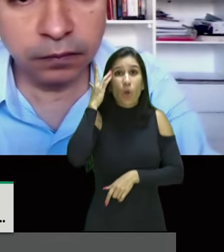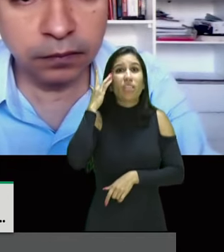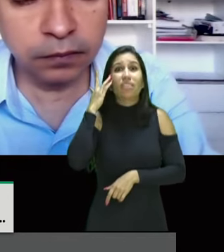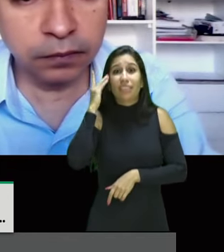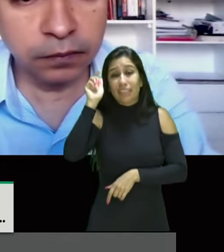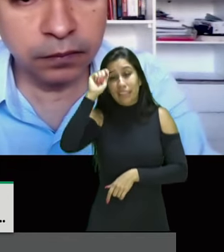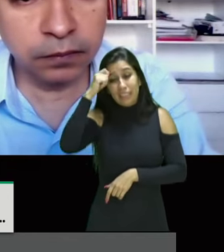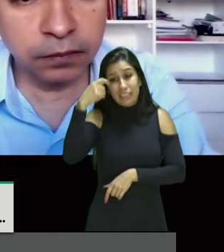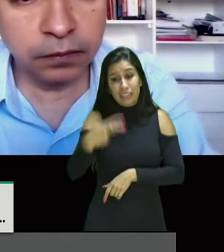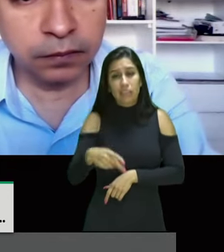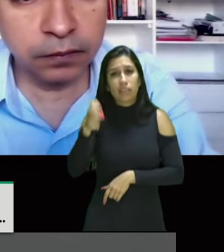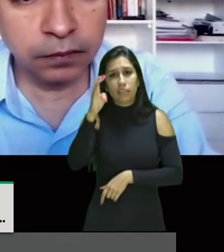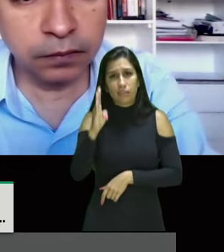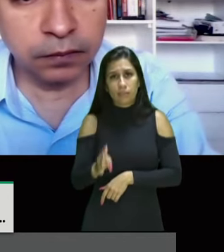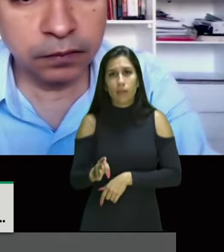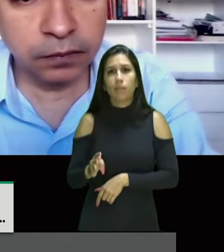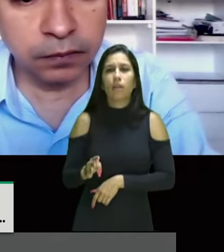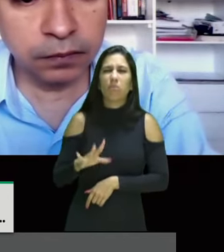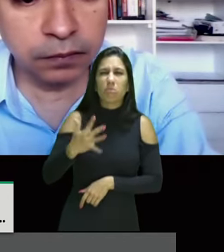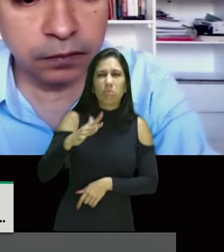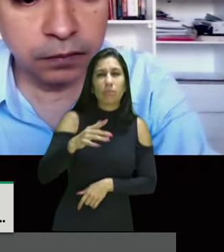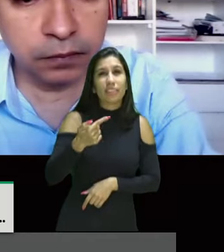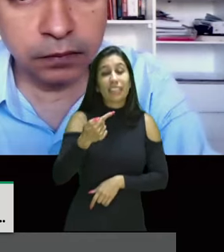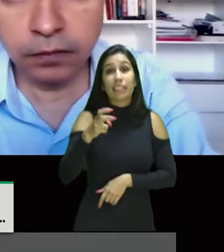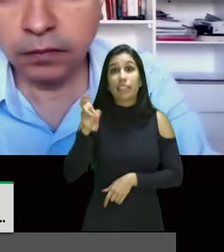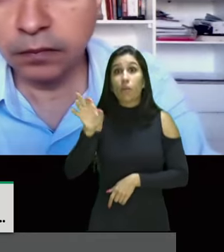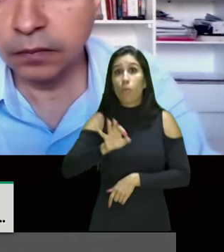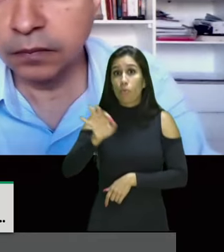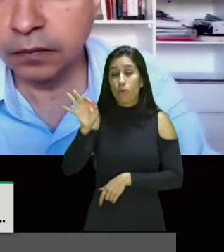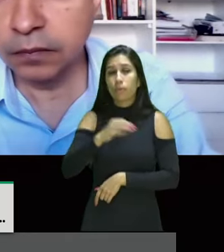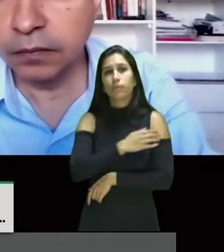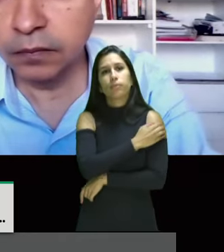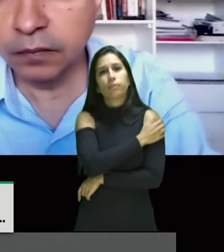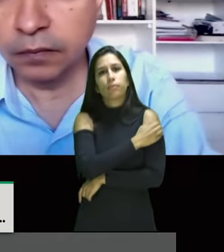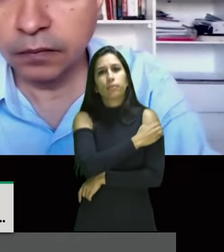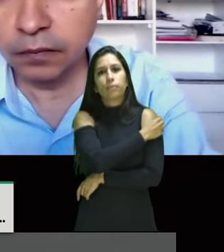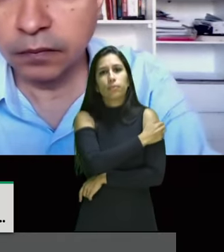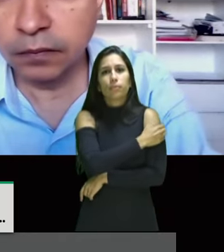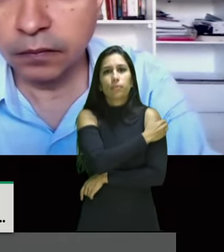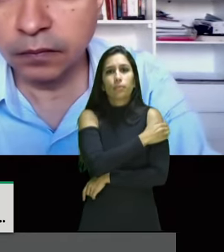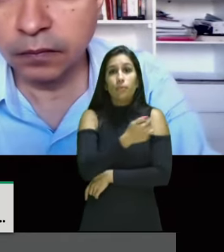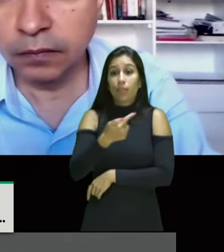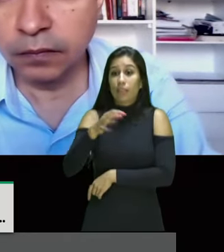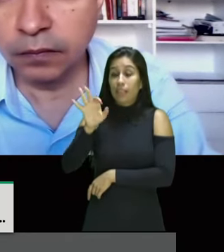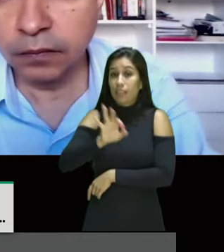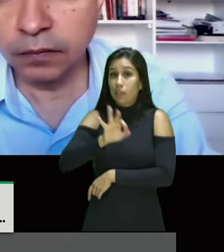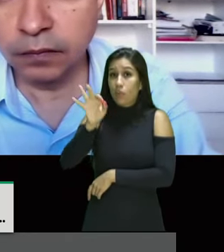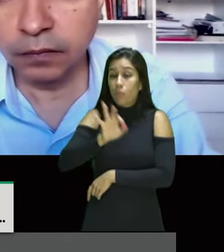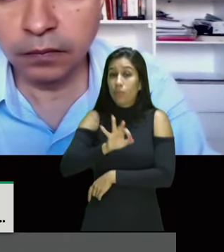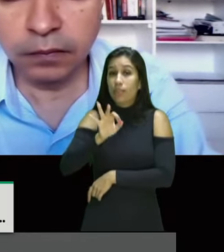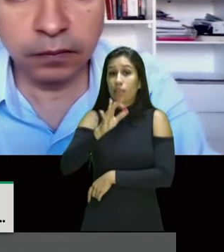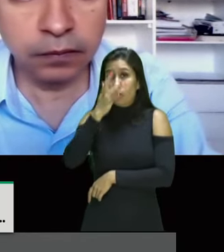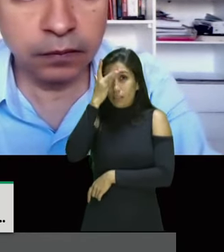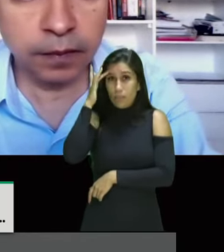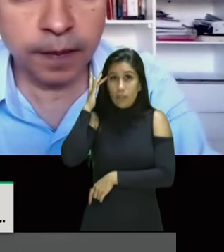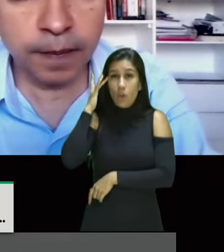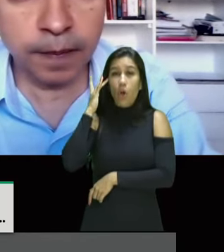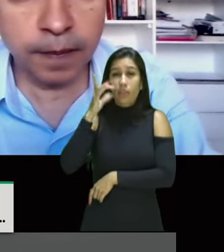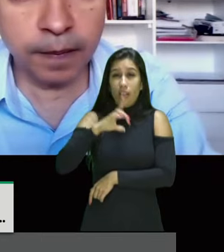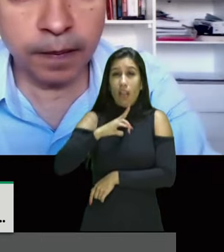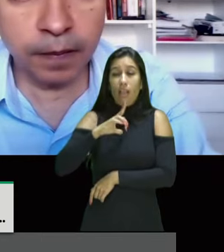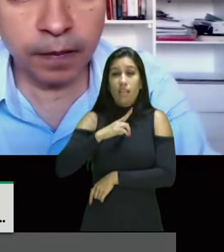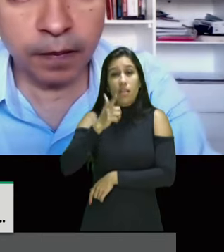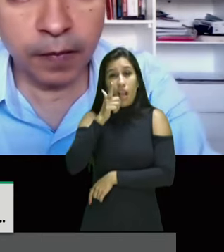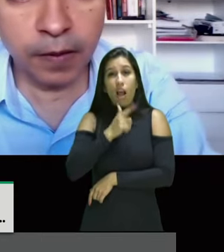que corresponde hoje 75% de todas as pessoas atendidas pelo programa. E no que diz